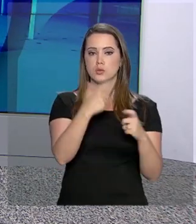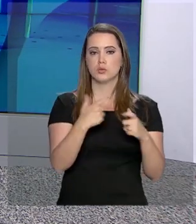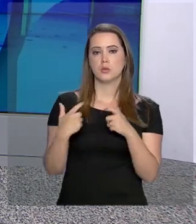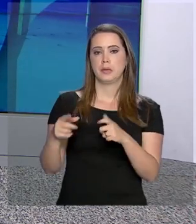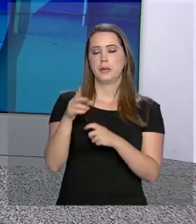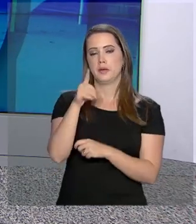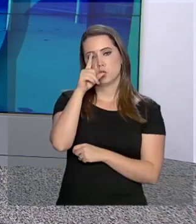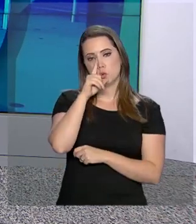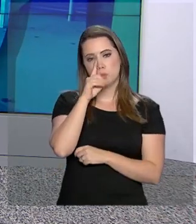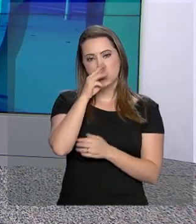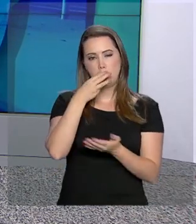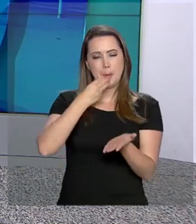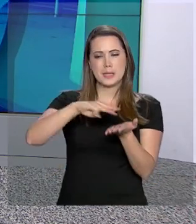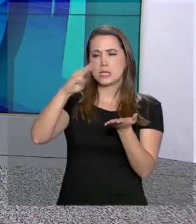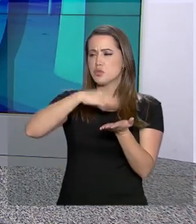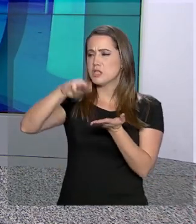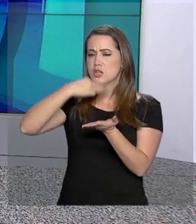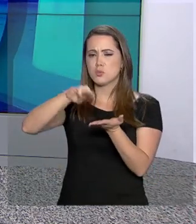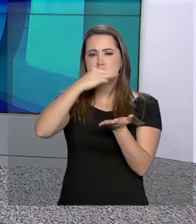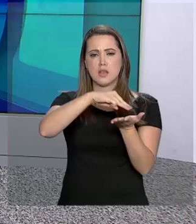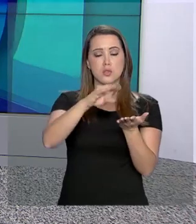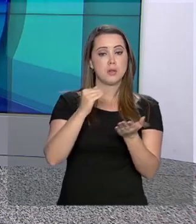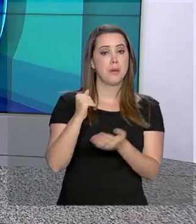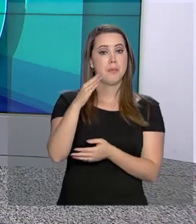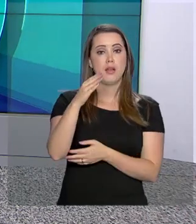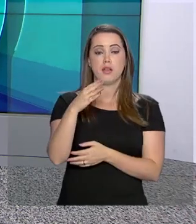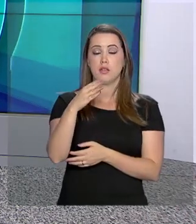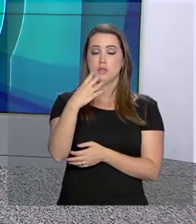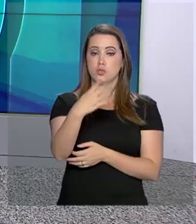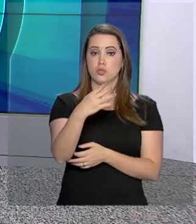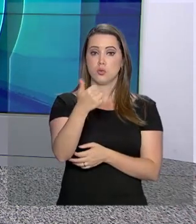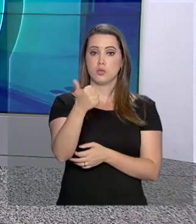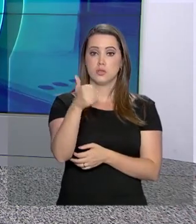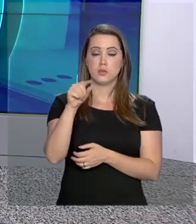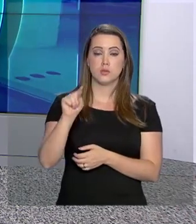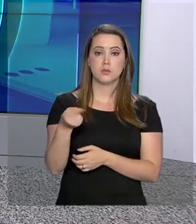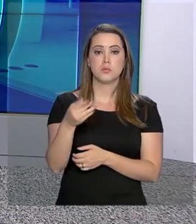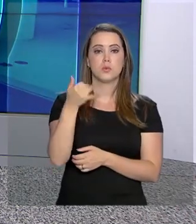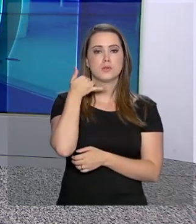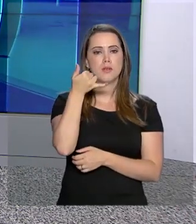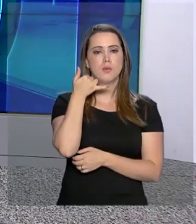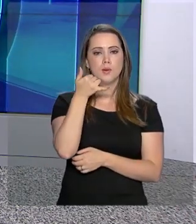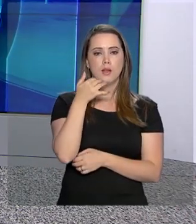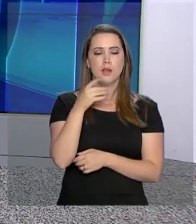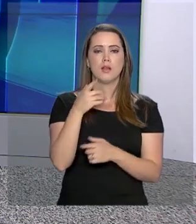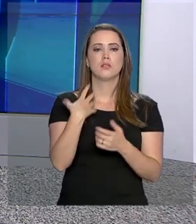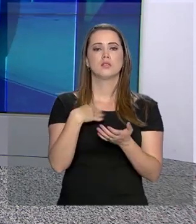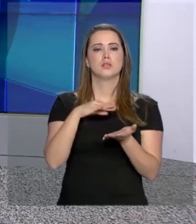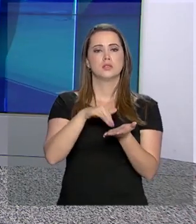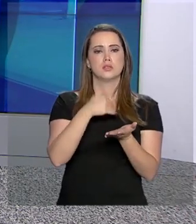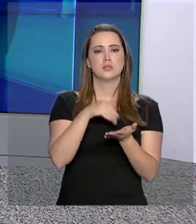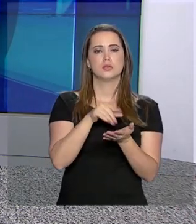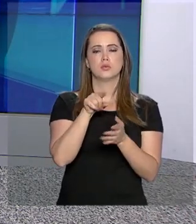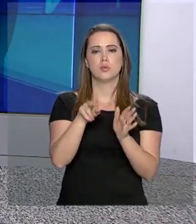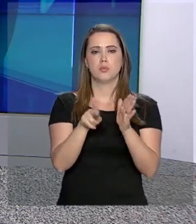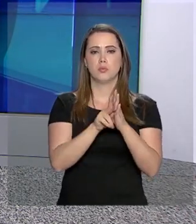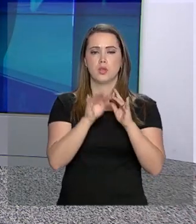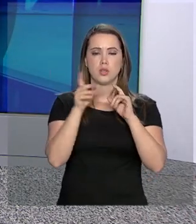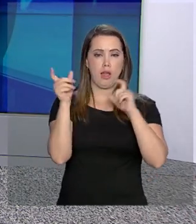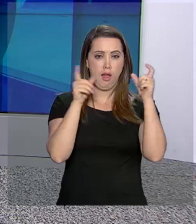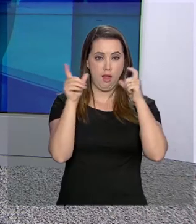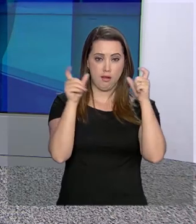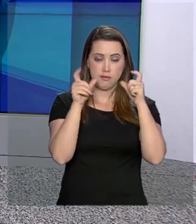áreas de risco, enviou mensagens para mais de 411 mil celulares cadastrados no sistema de